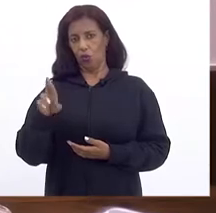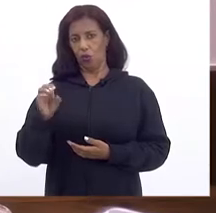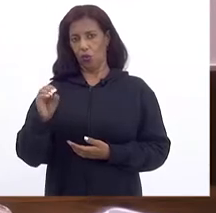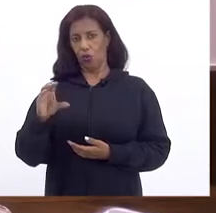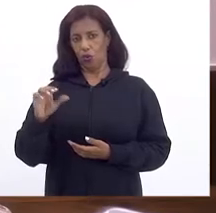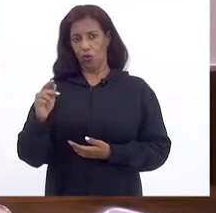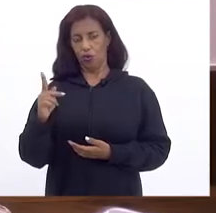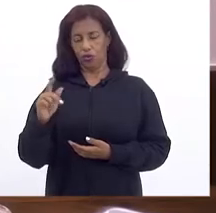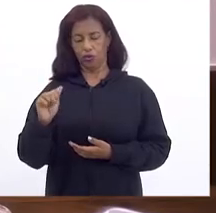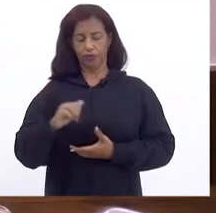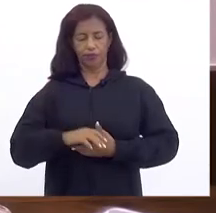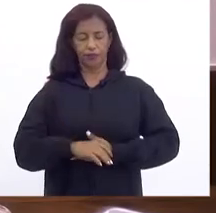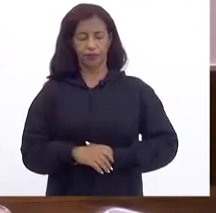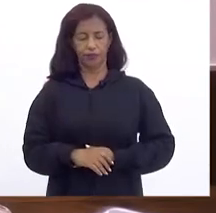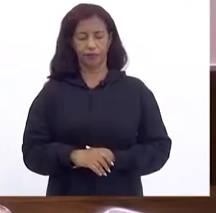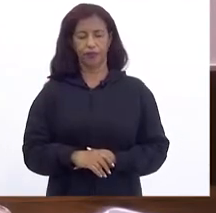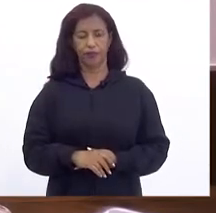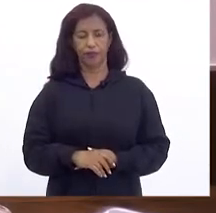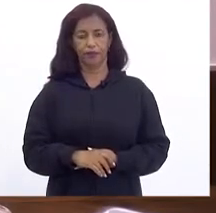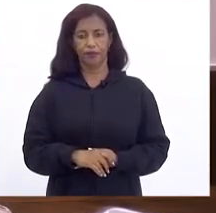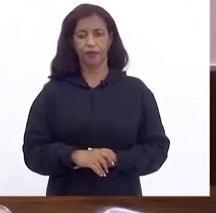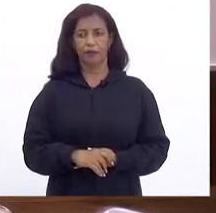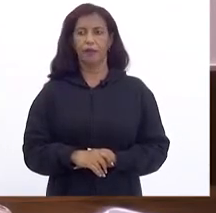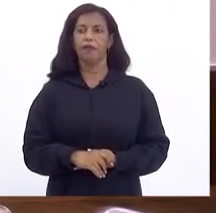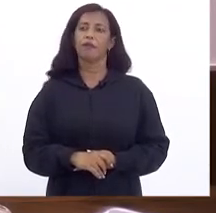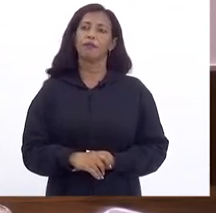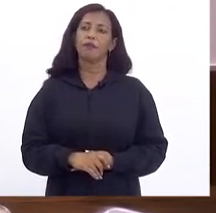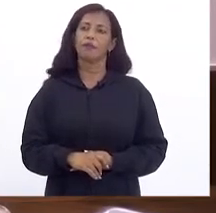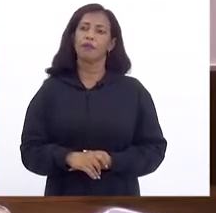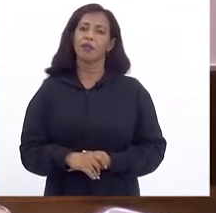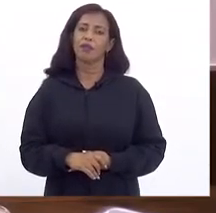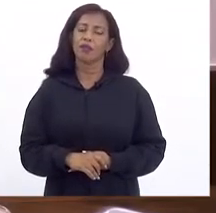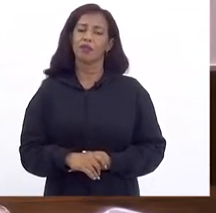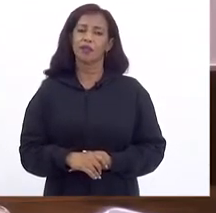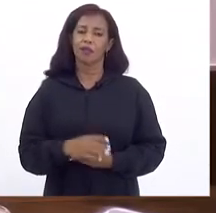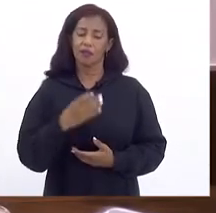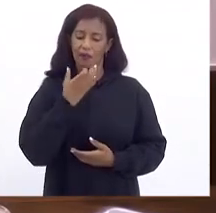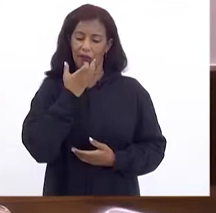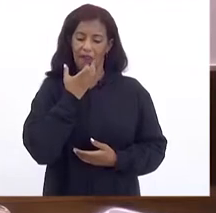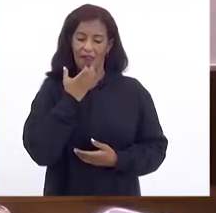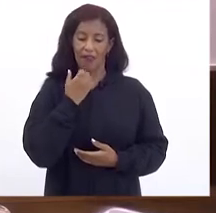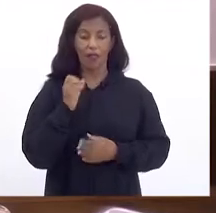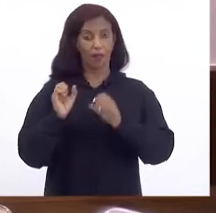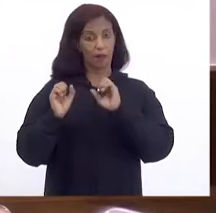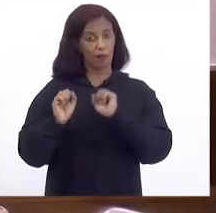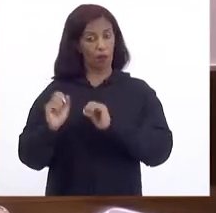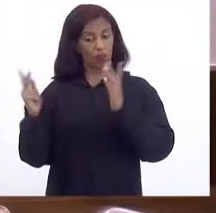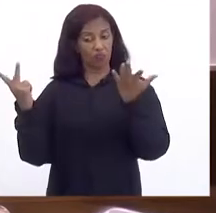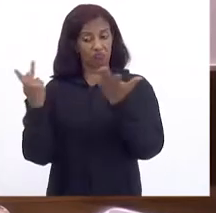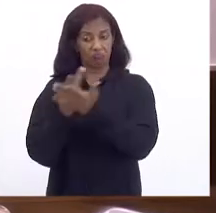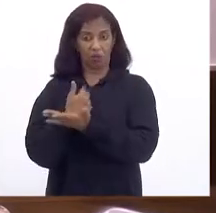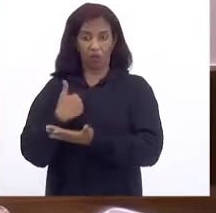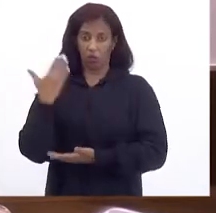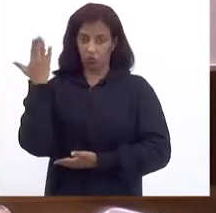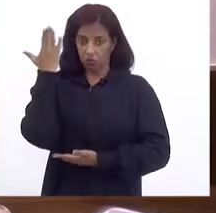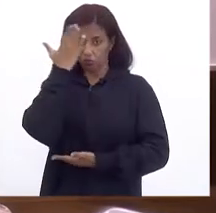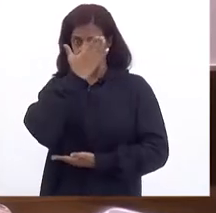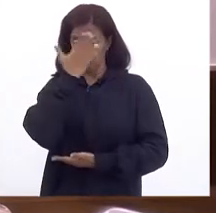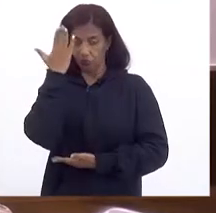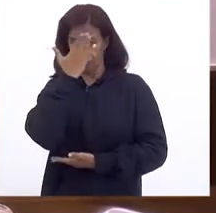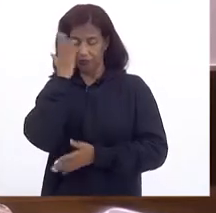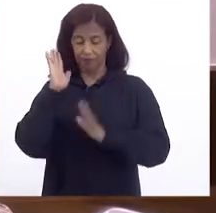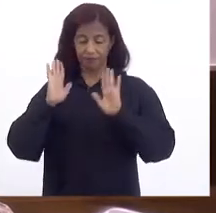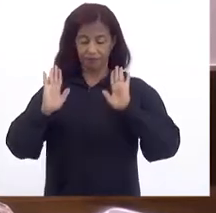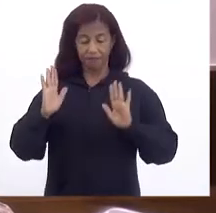ser Que eu não tenha visto Mas Eu acho muito importante